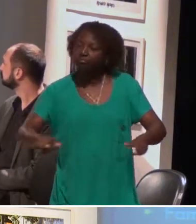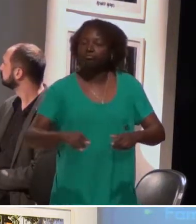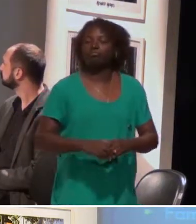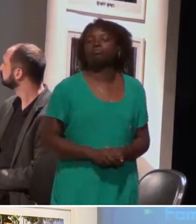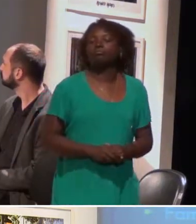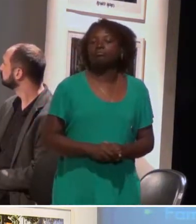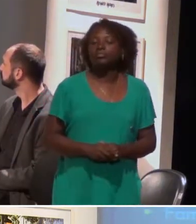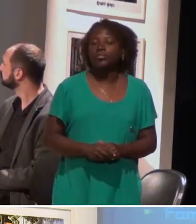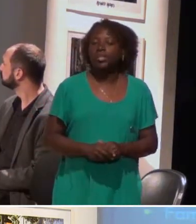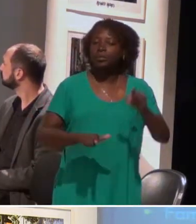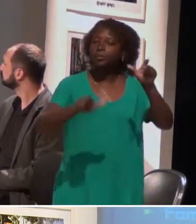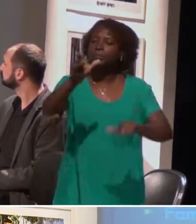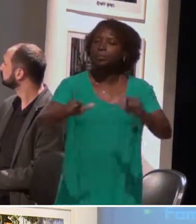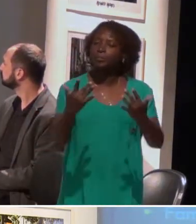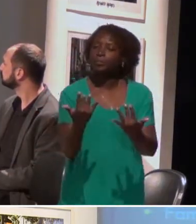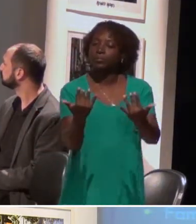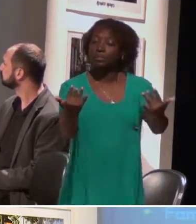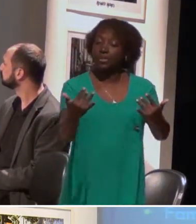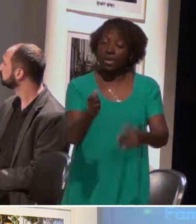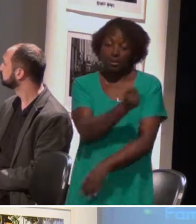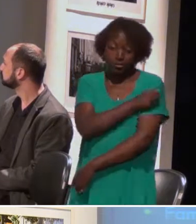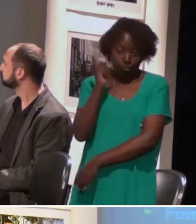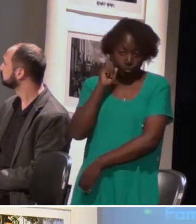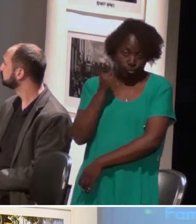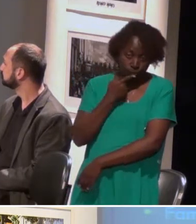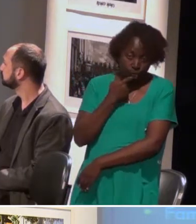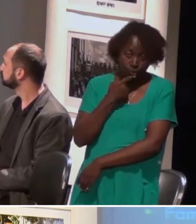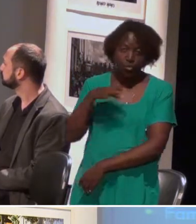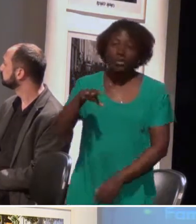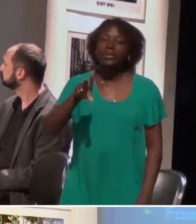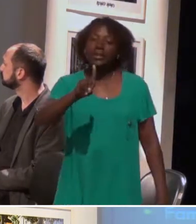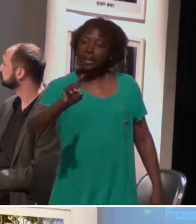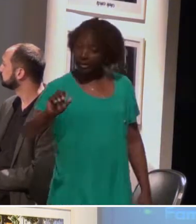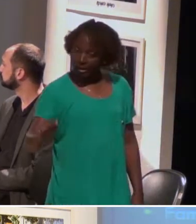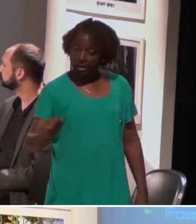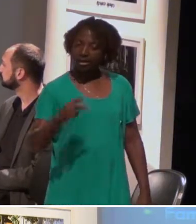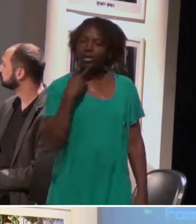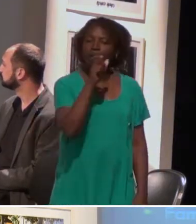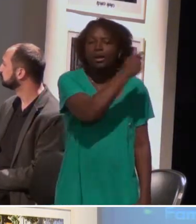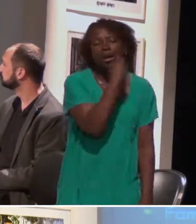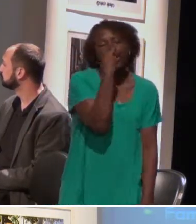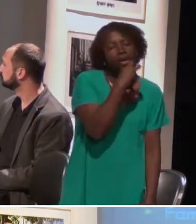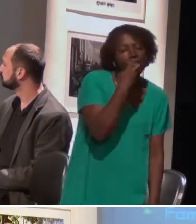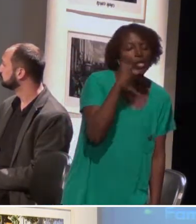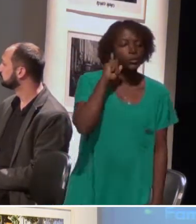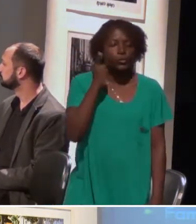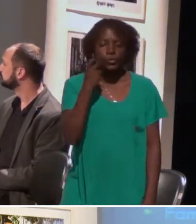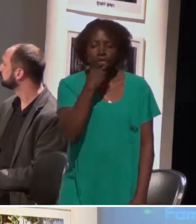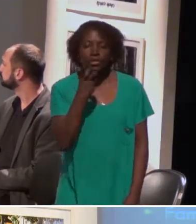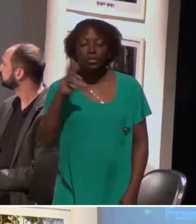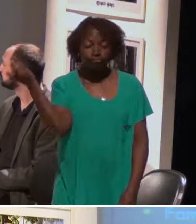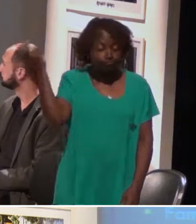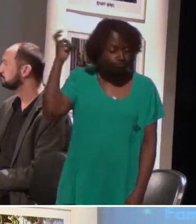O nosso público-alvo tem como alunos surdos, alunos deficientes auditivos, alunos oralizados, surdos oralizados, surdos